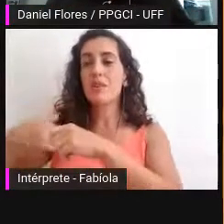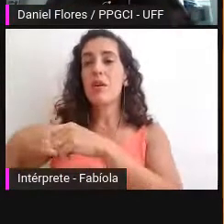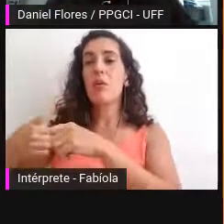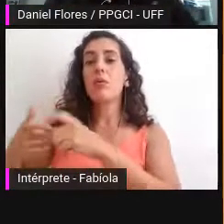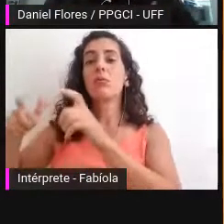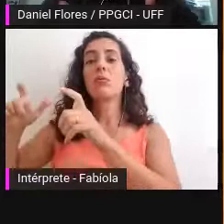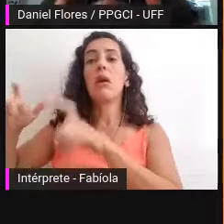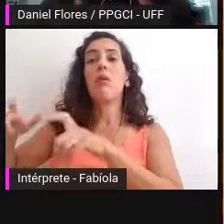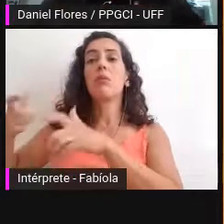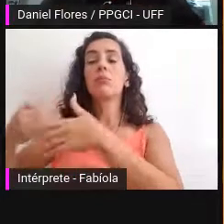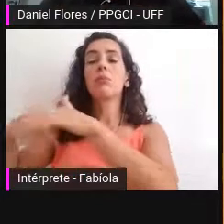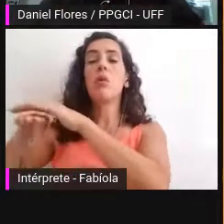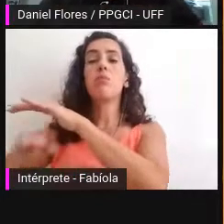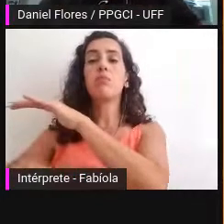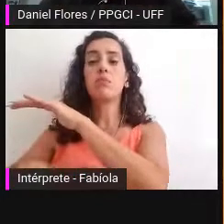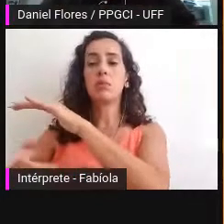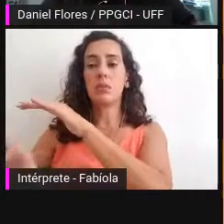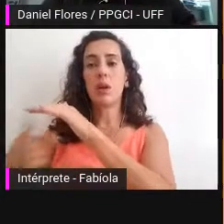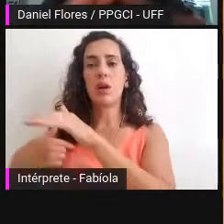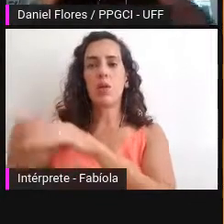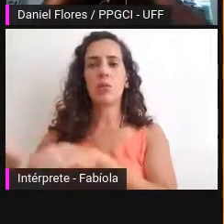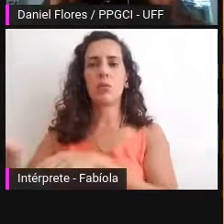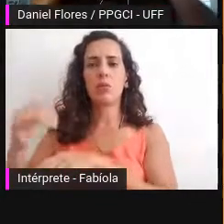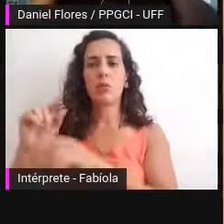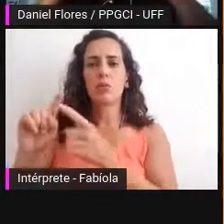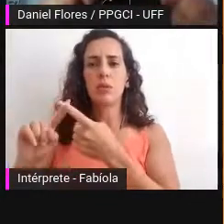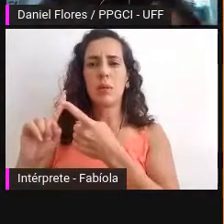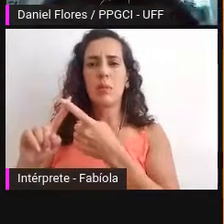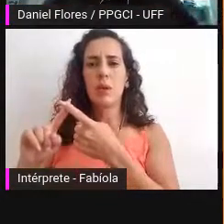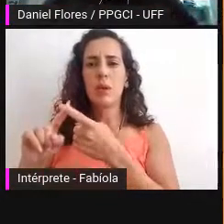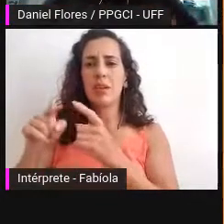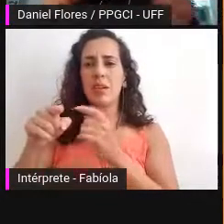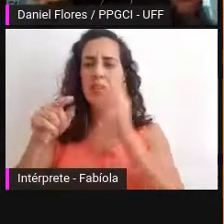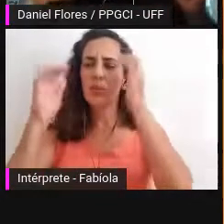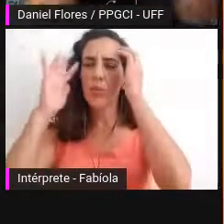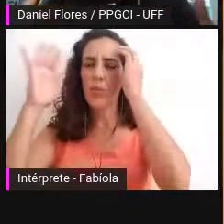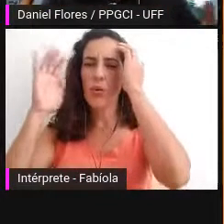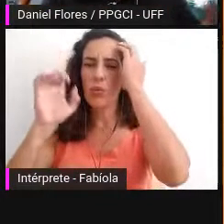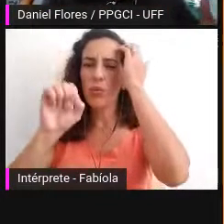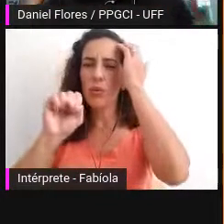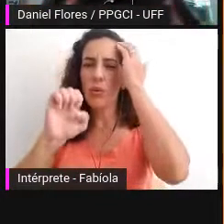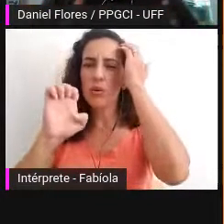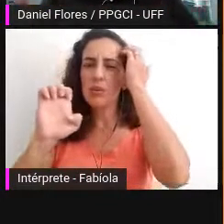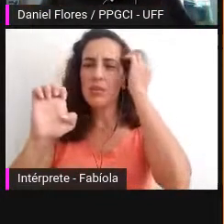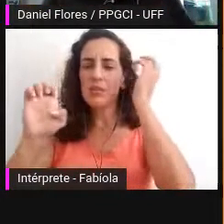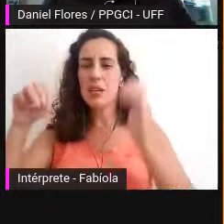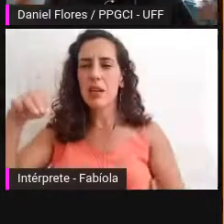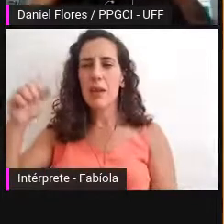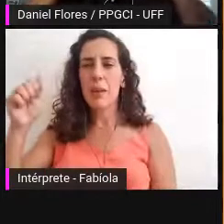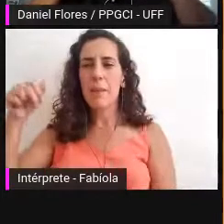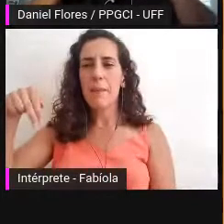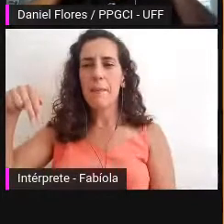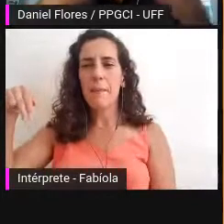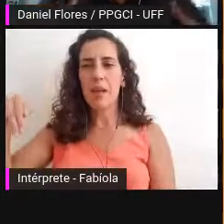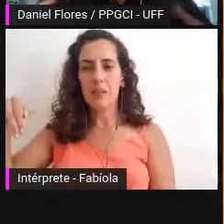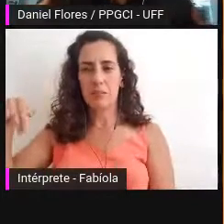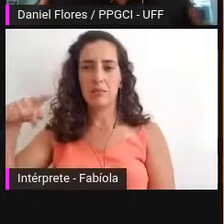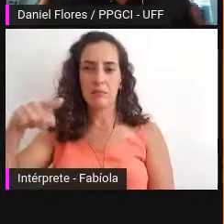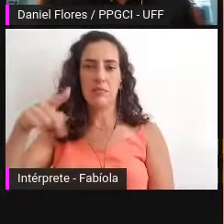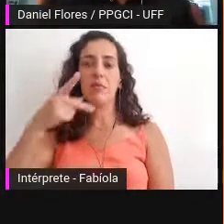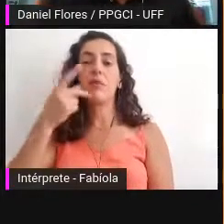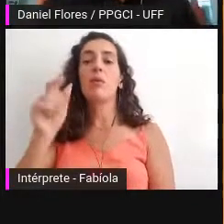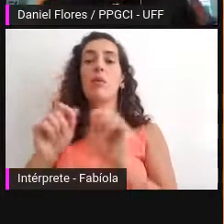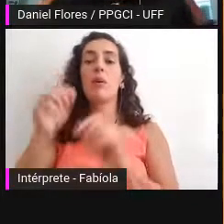eu trouxe aqui John Seaman John Seaman sobre memória Pierre Norrat lugares